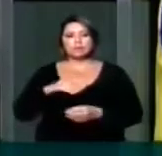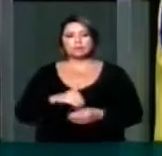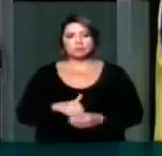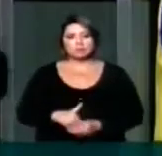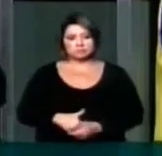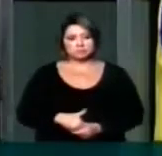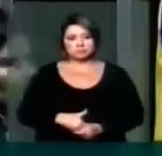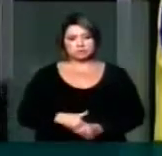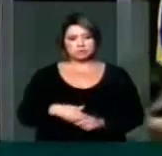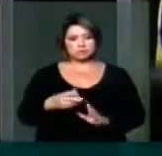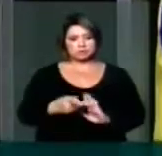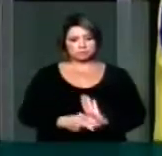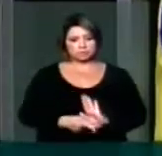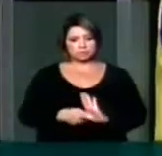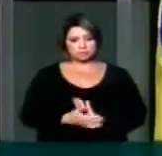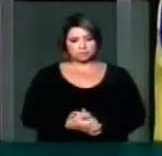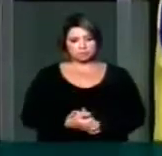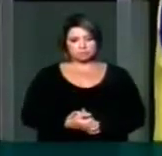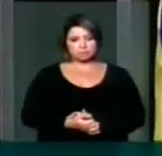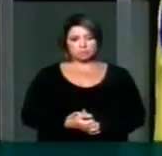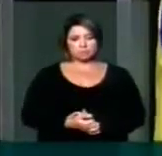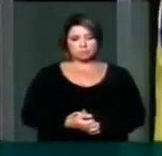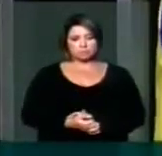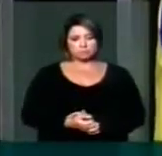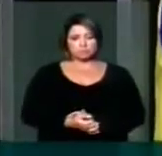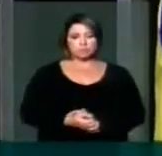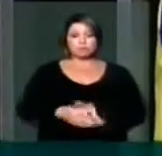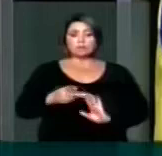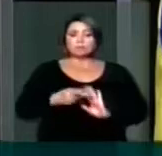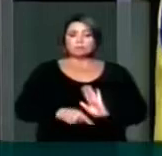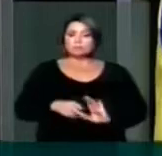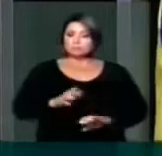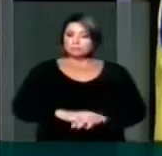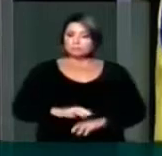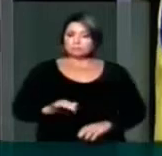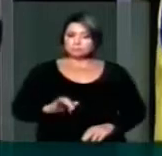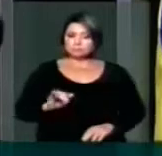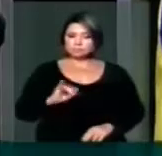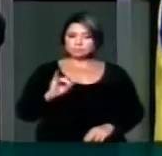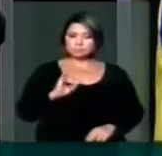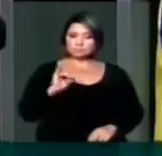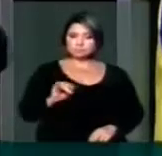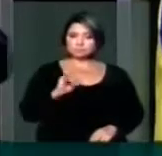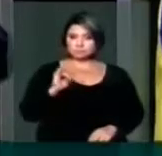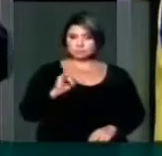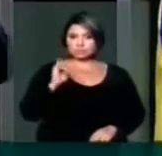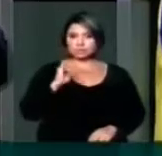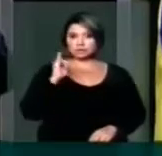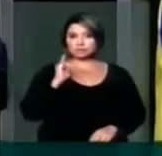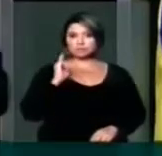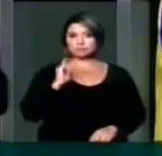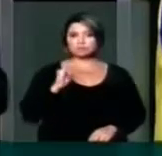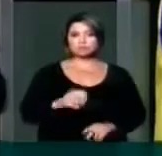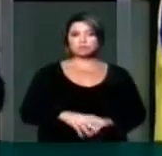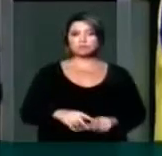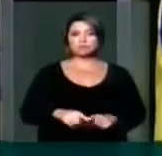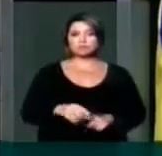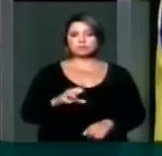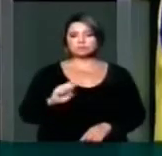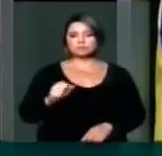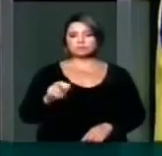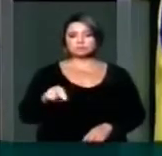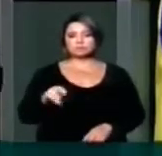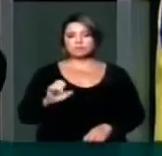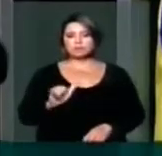este projeto. É um projeto importante. É um projeto, meu caro Sarney